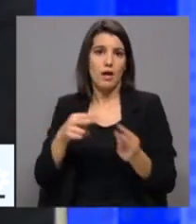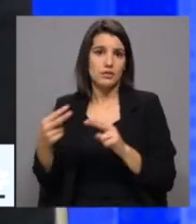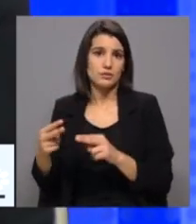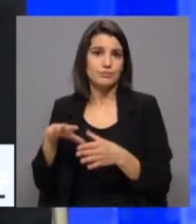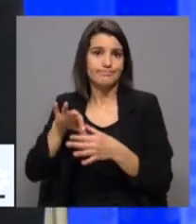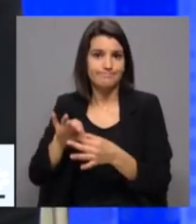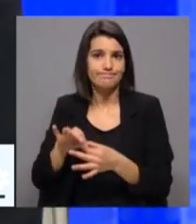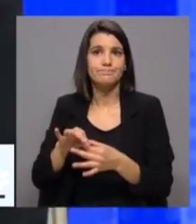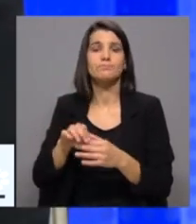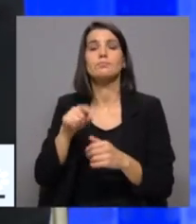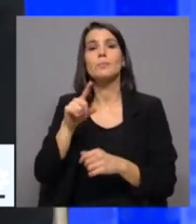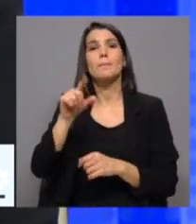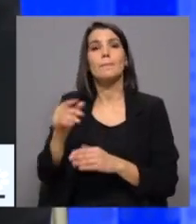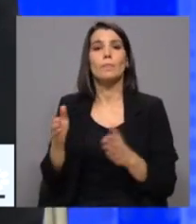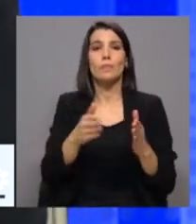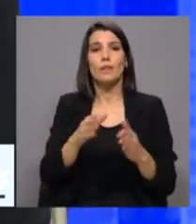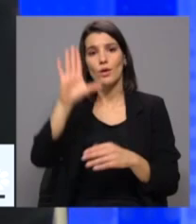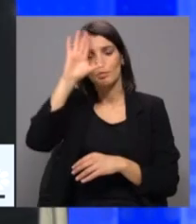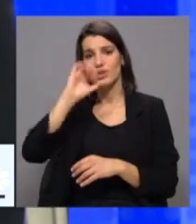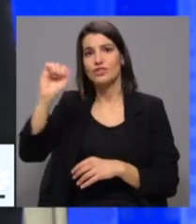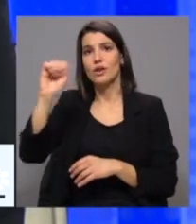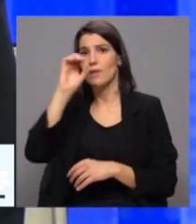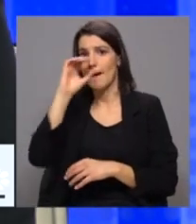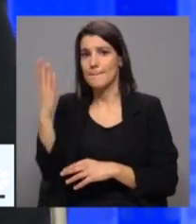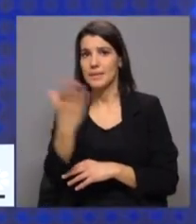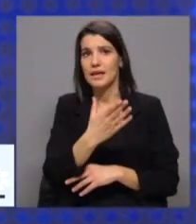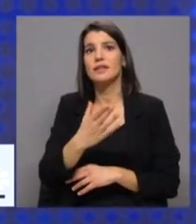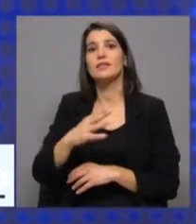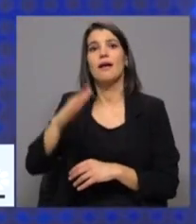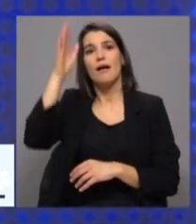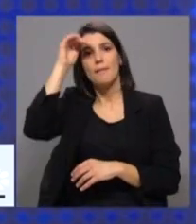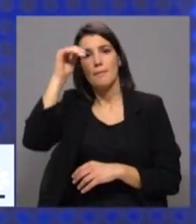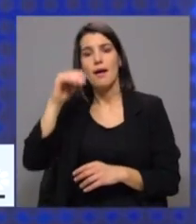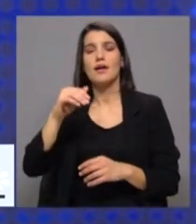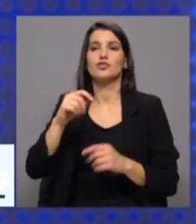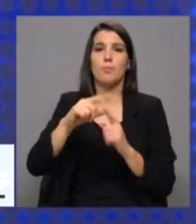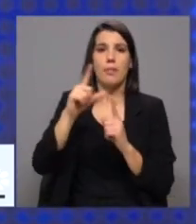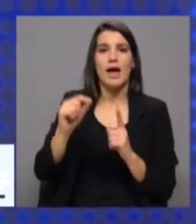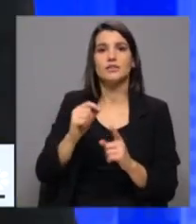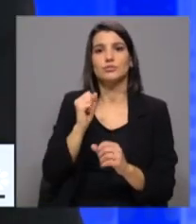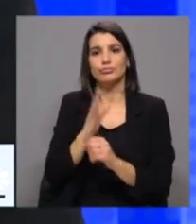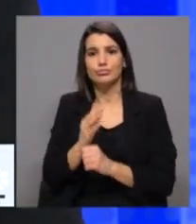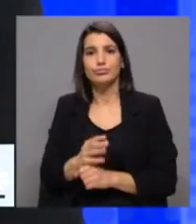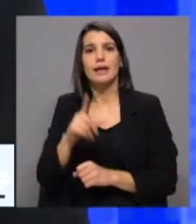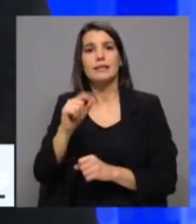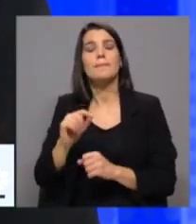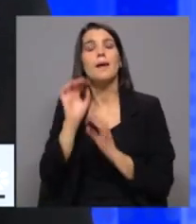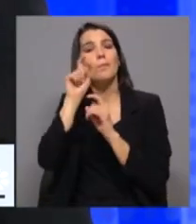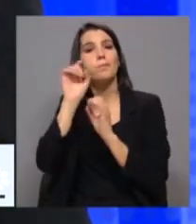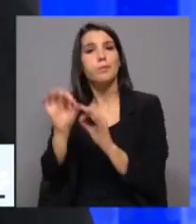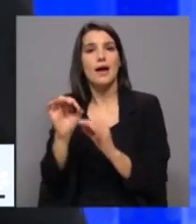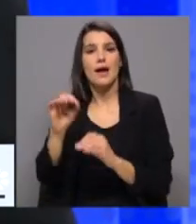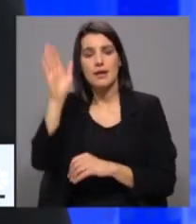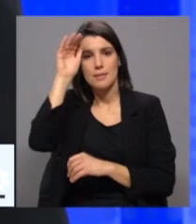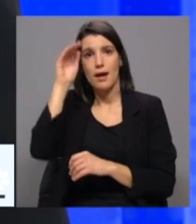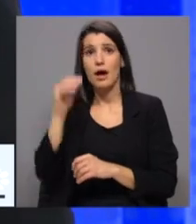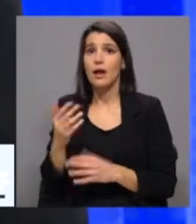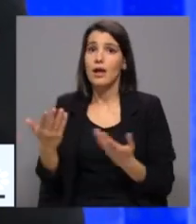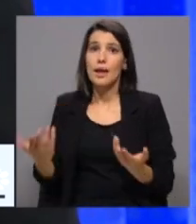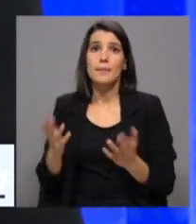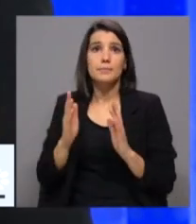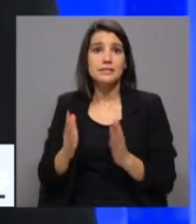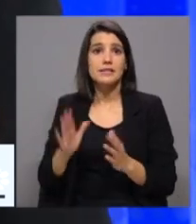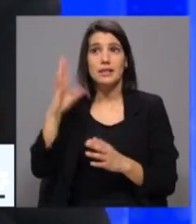e, em contrapartida, o Ministério do Ambiente, Biodiversidade e Proteção Animal. Porque tem que ser, de facto, o clima a marcar o passo e não os interesses